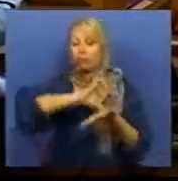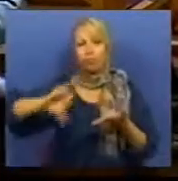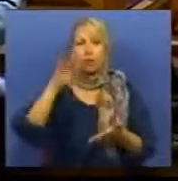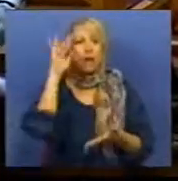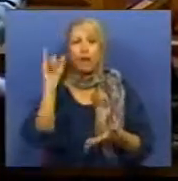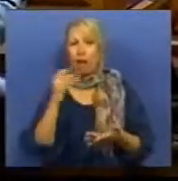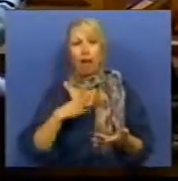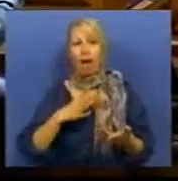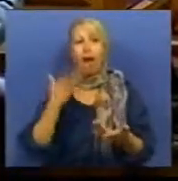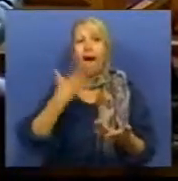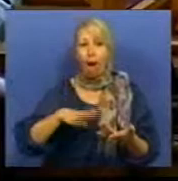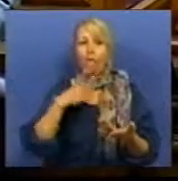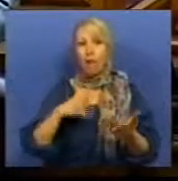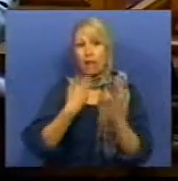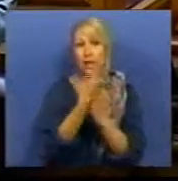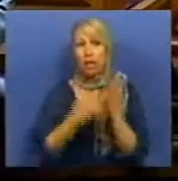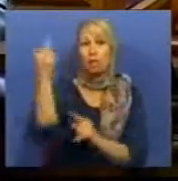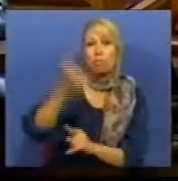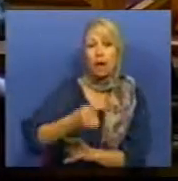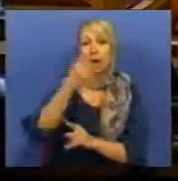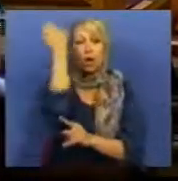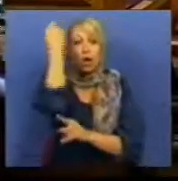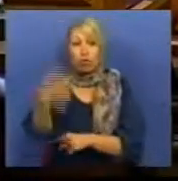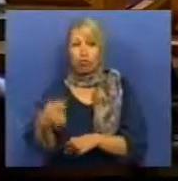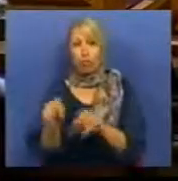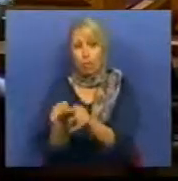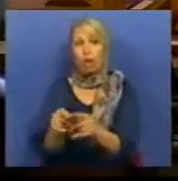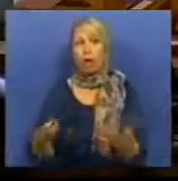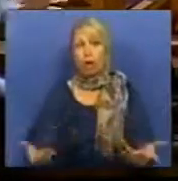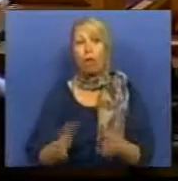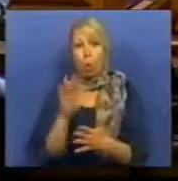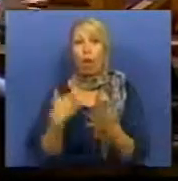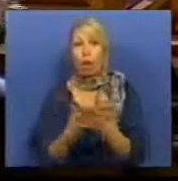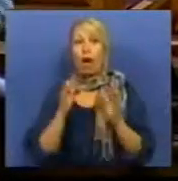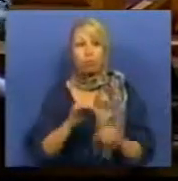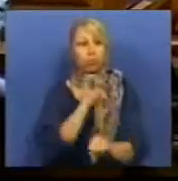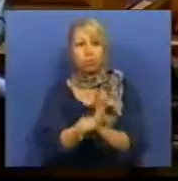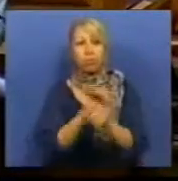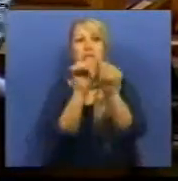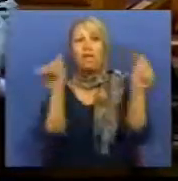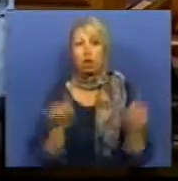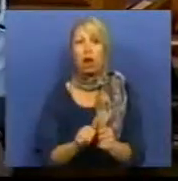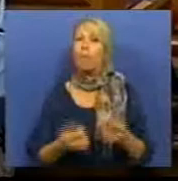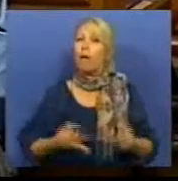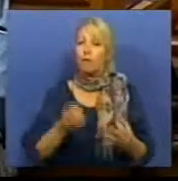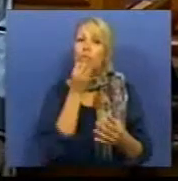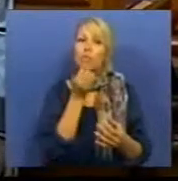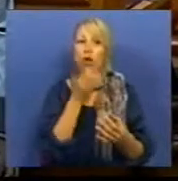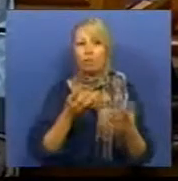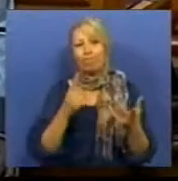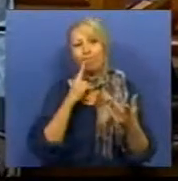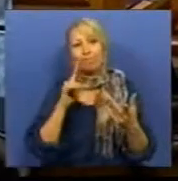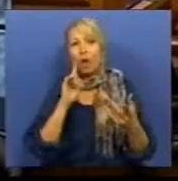declaração aos magistrados, o que viria, obviamente, significar um bloqueamento do sistema, e ainda bem que não foram por aí,